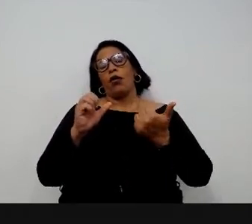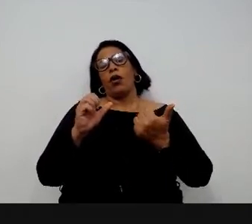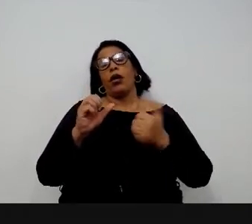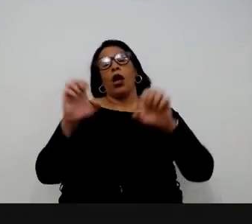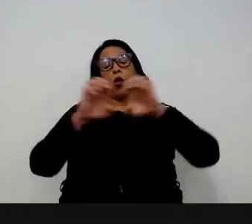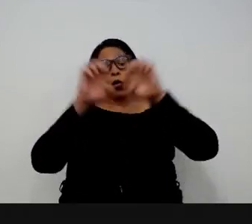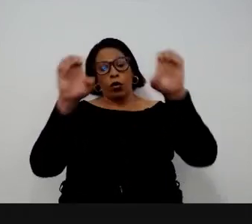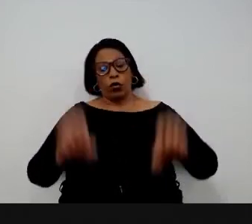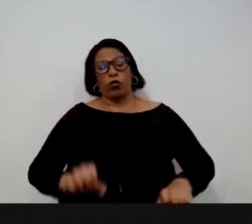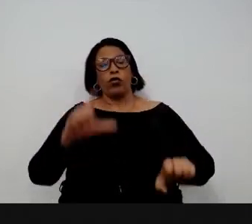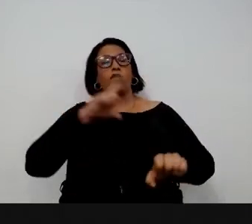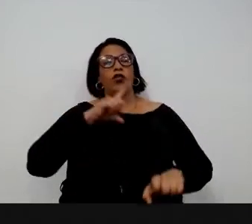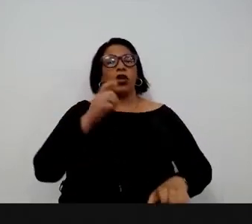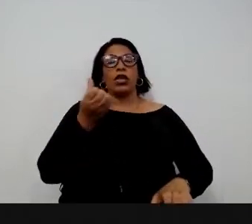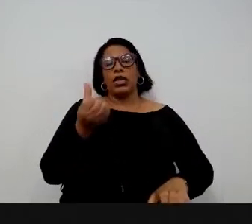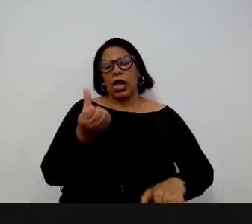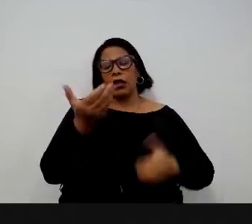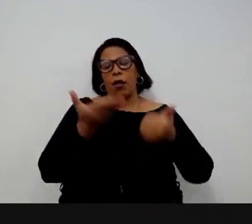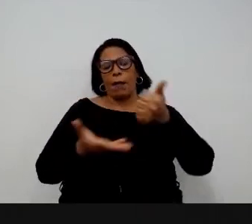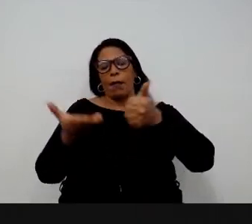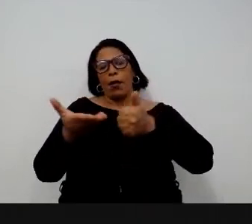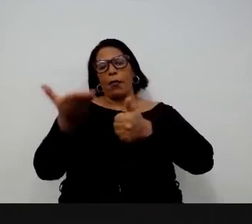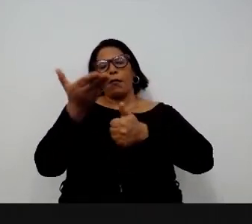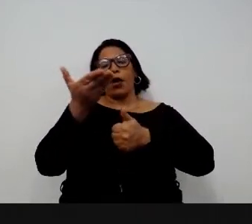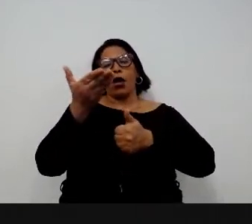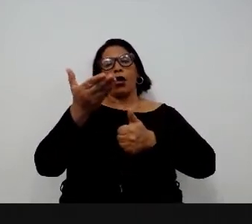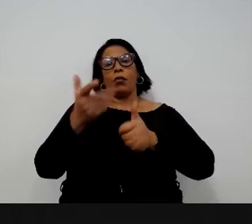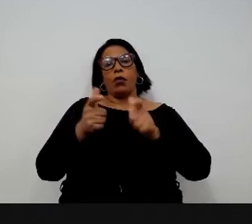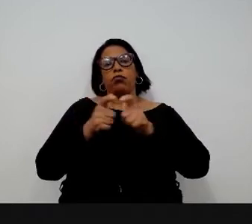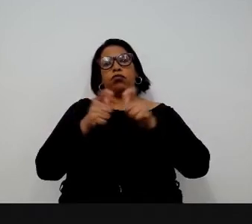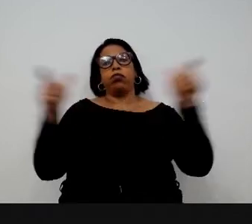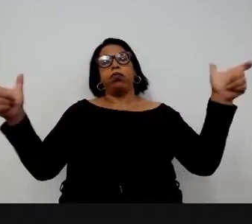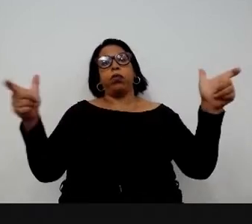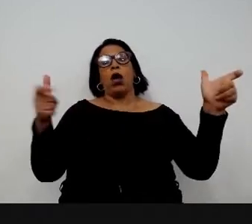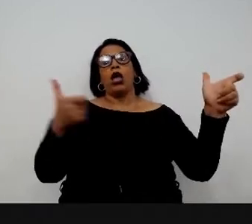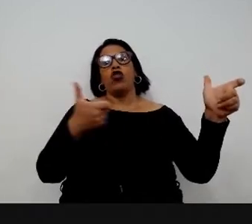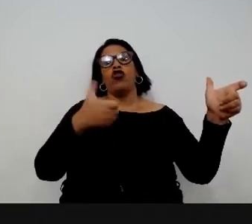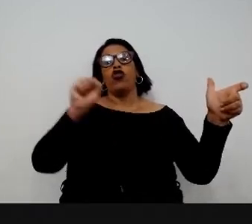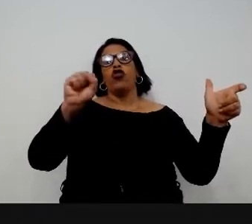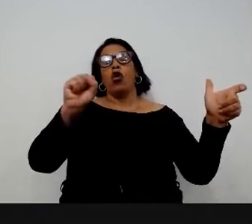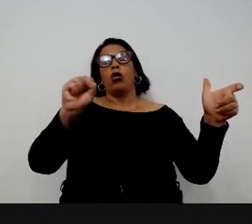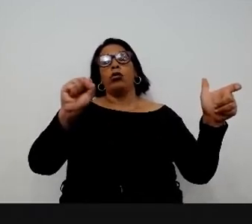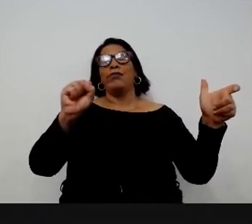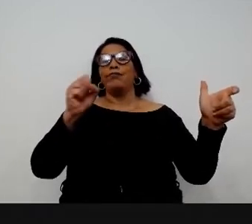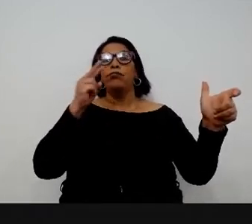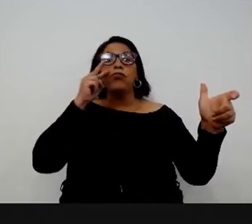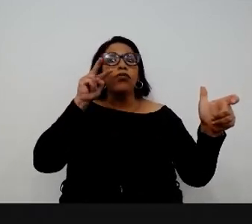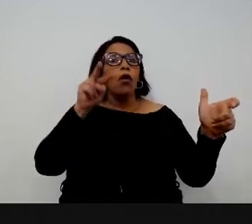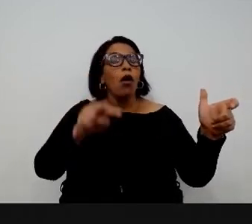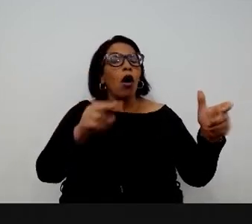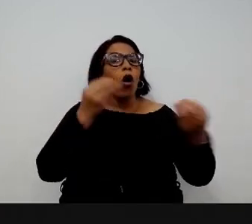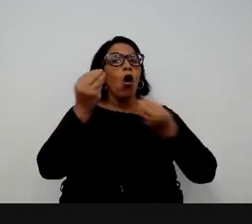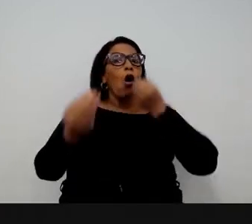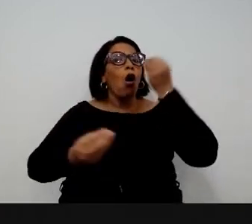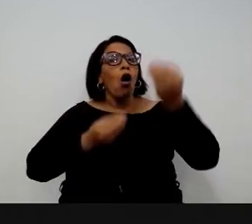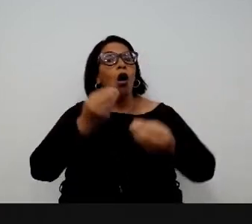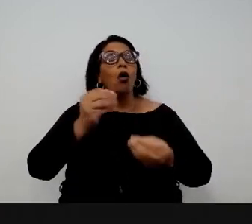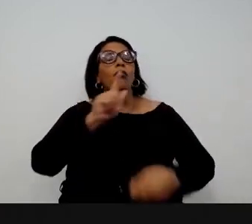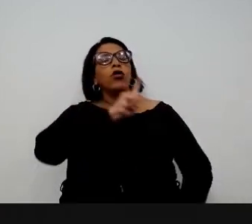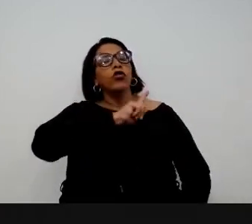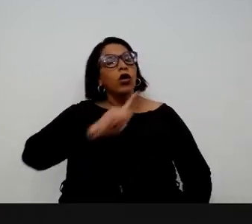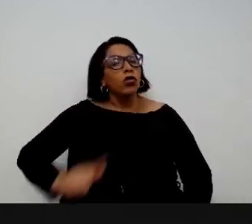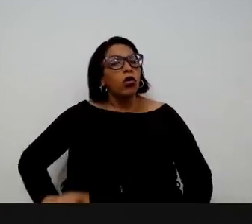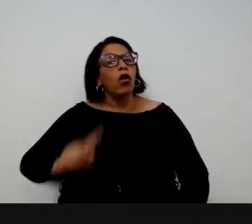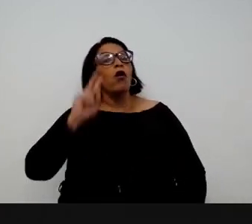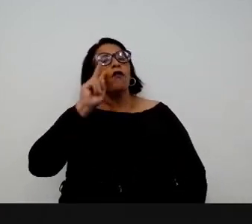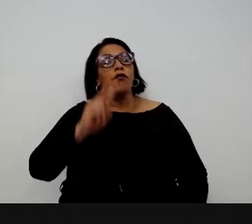E uma estrutura que tinha seis níveis hierárquicos passou a ter 18. Isso foi visto pelos gestores normalmente com bons